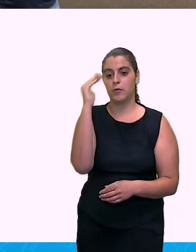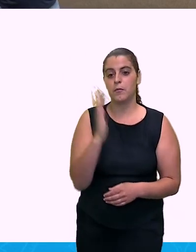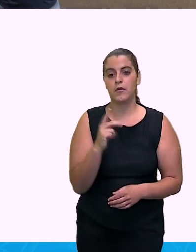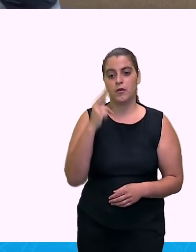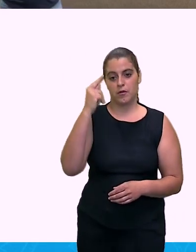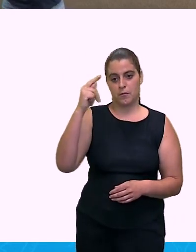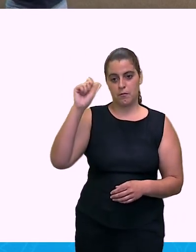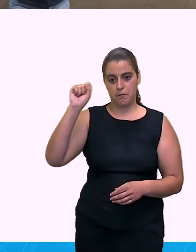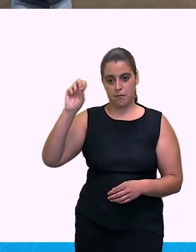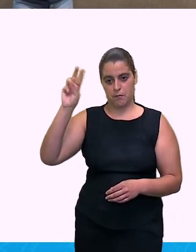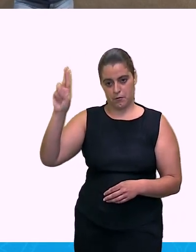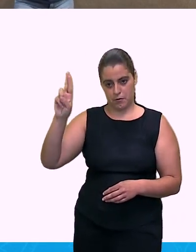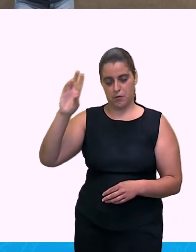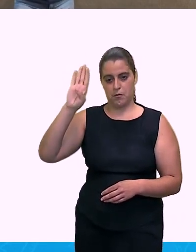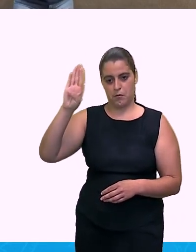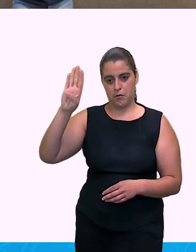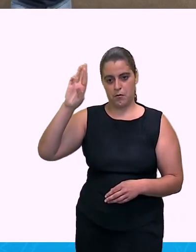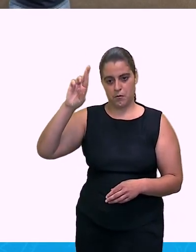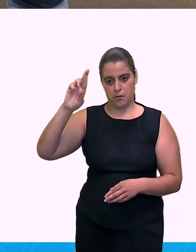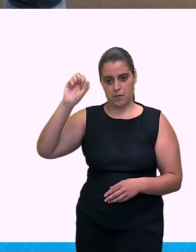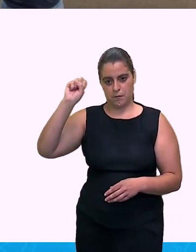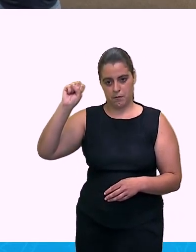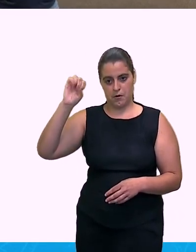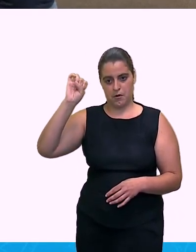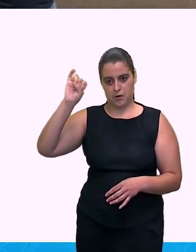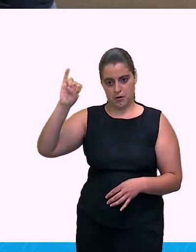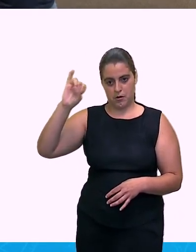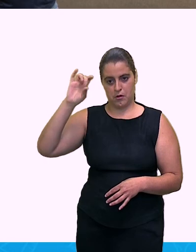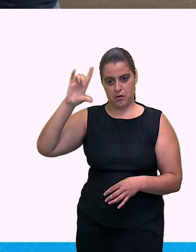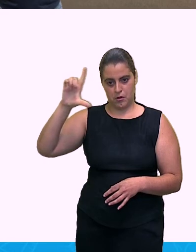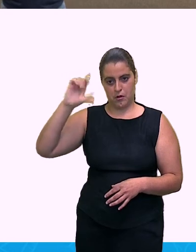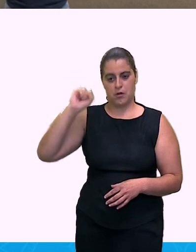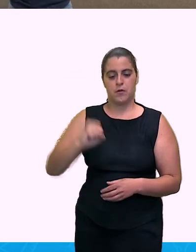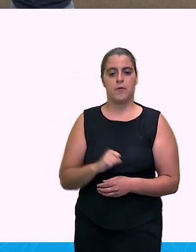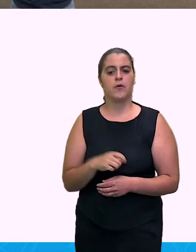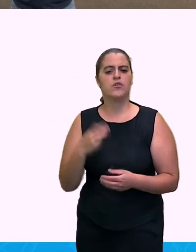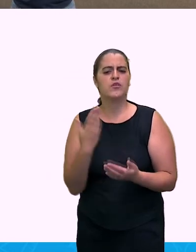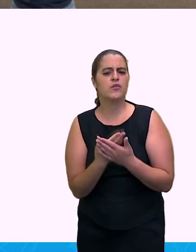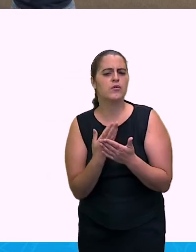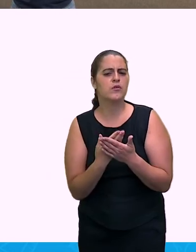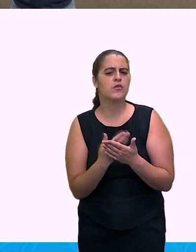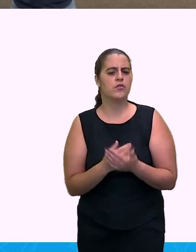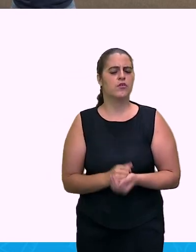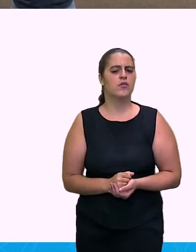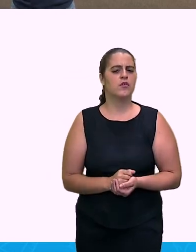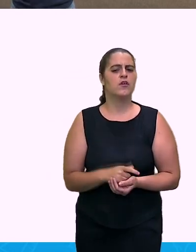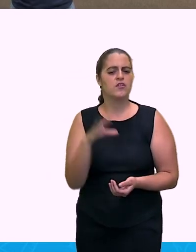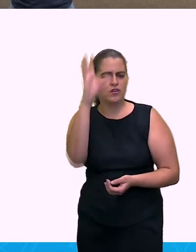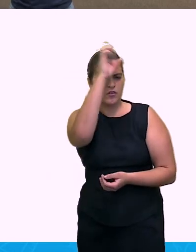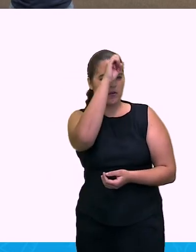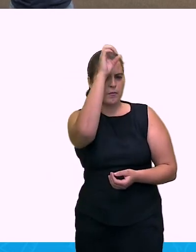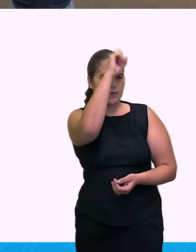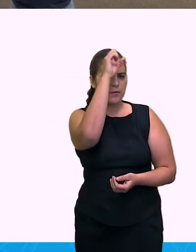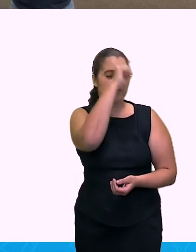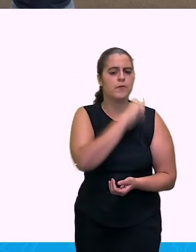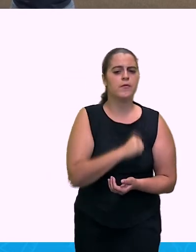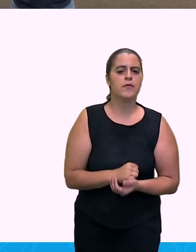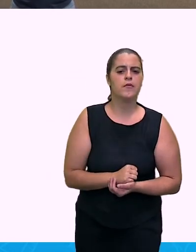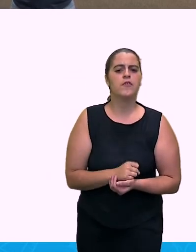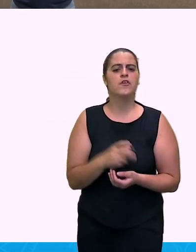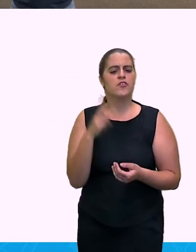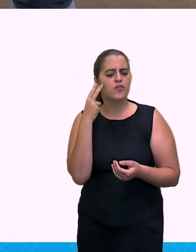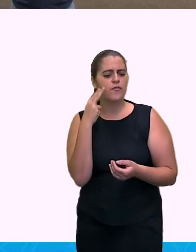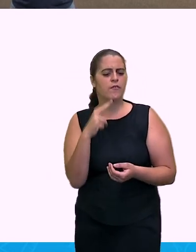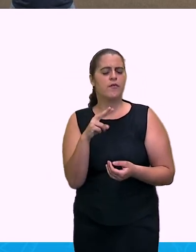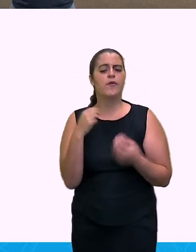frase aí porque, diante de tudo isso que a gente estudou hoje, que a gente tem aprendido, a gente